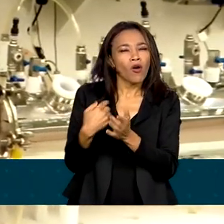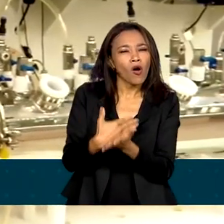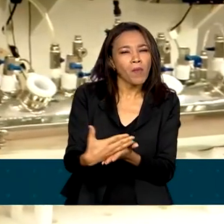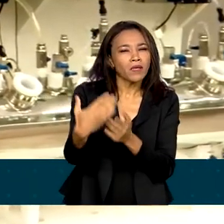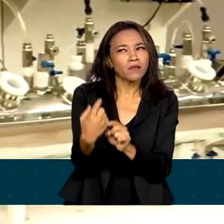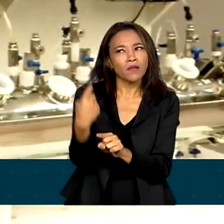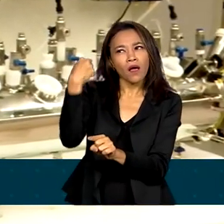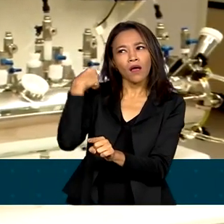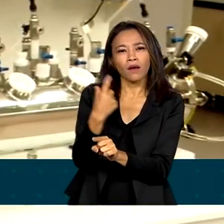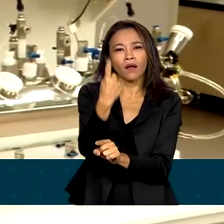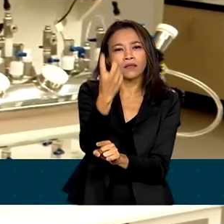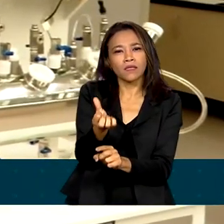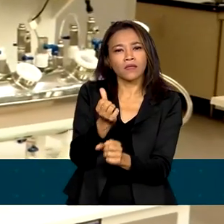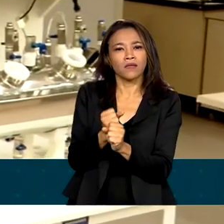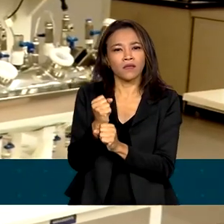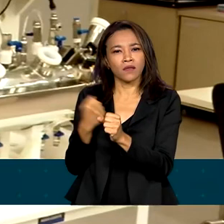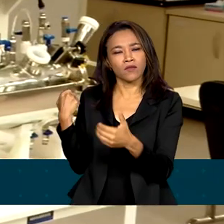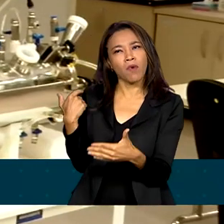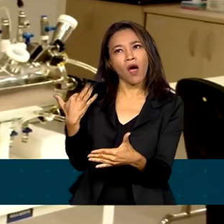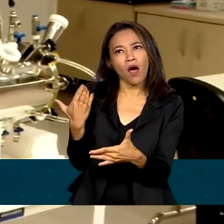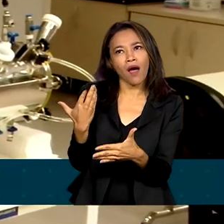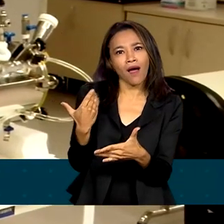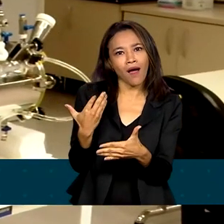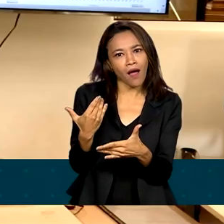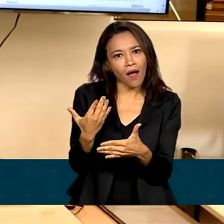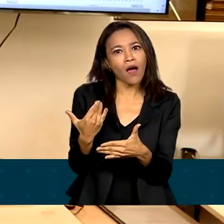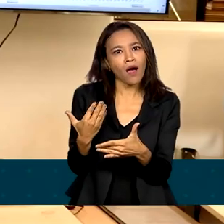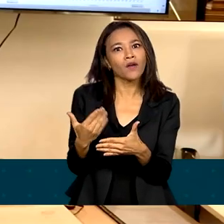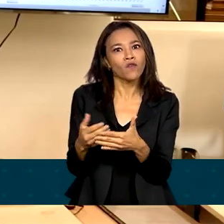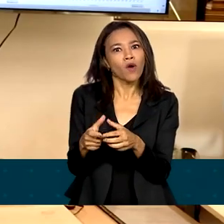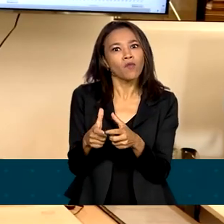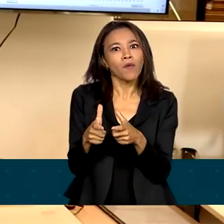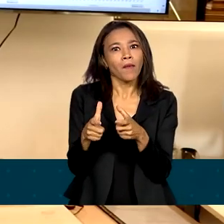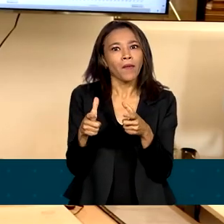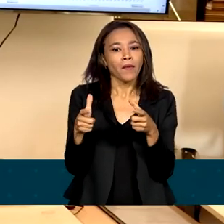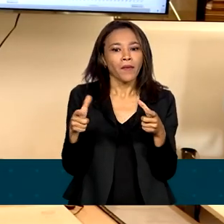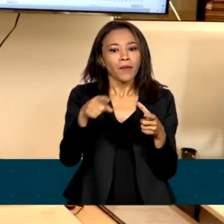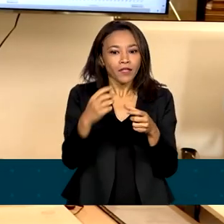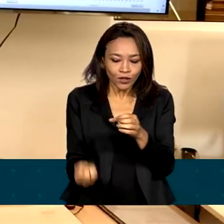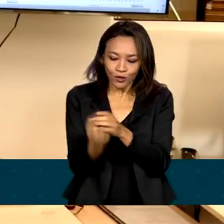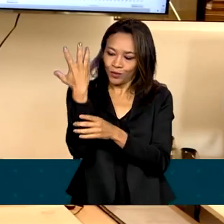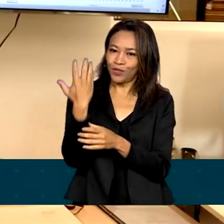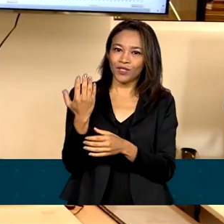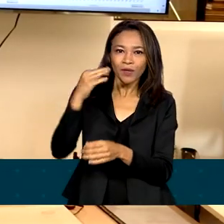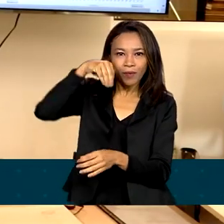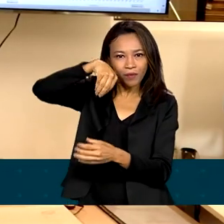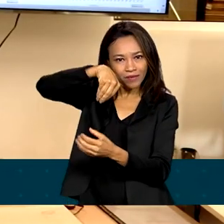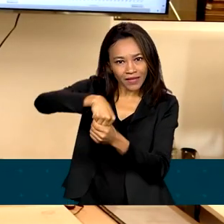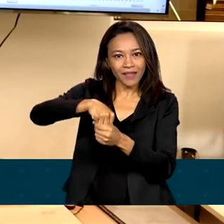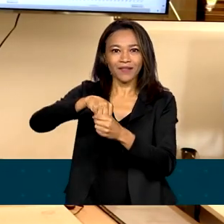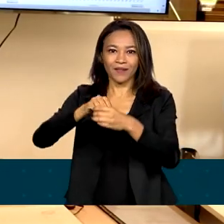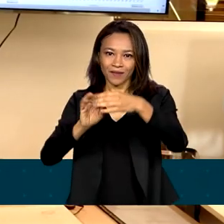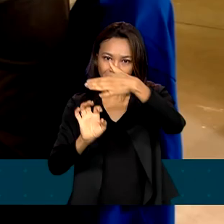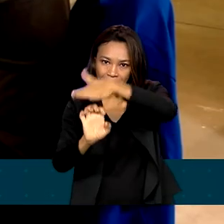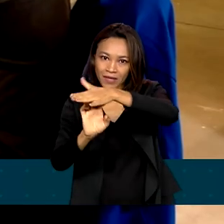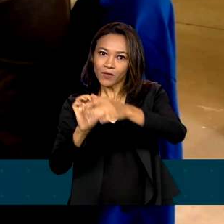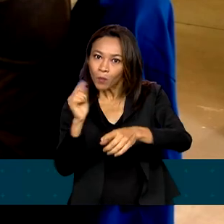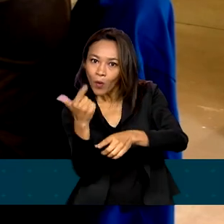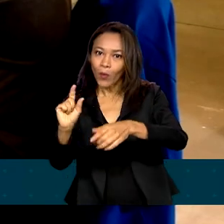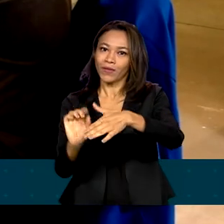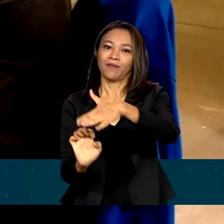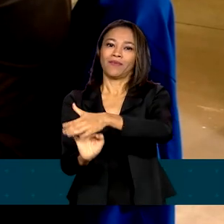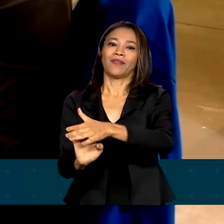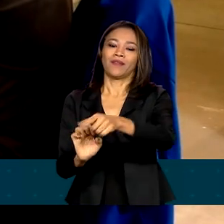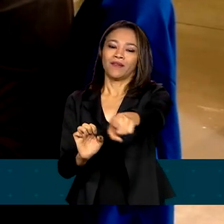16 anos. De lá para cá, o negócio cresceu e uma empresa nasceu dentro do parque tecnológico da usina para